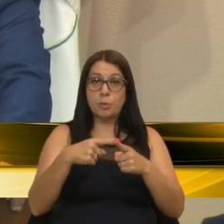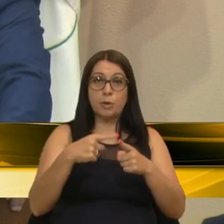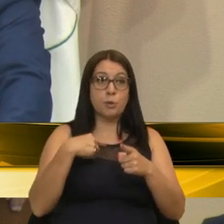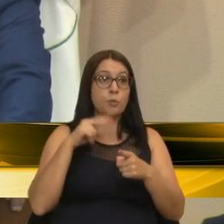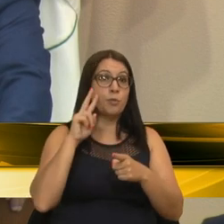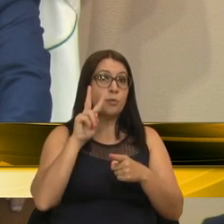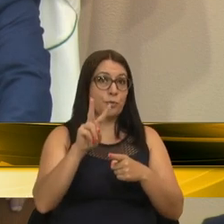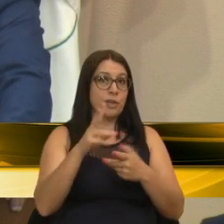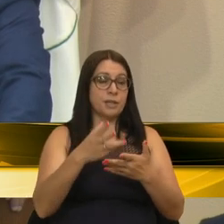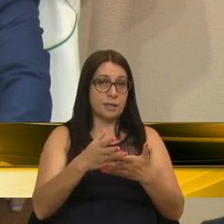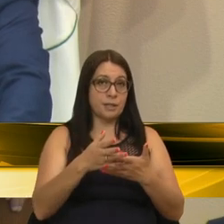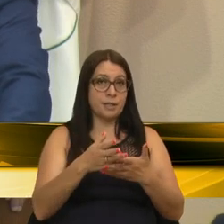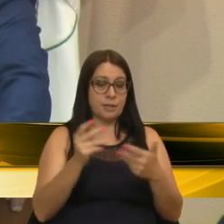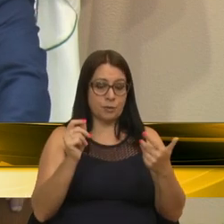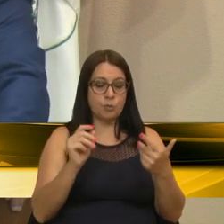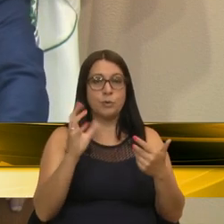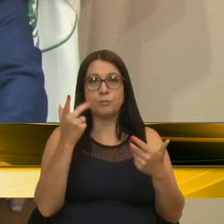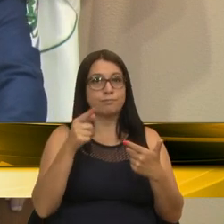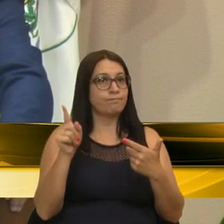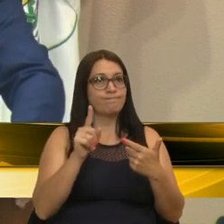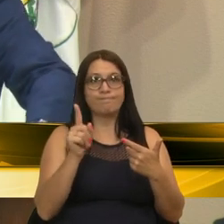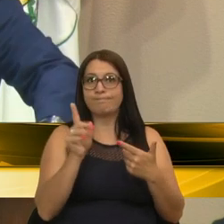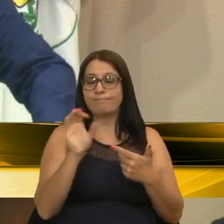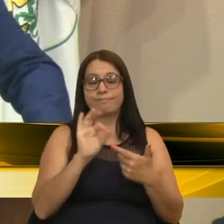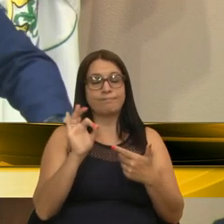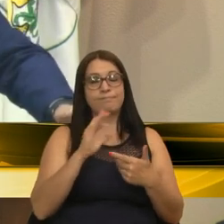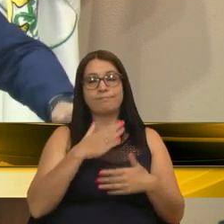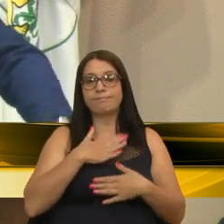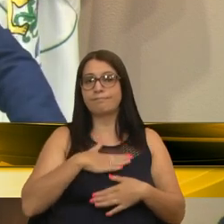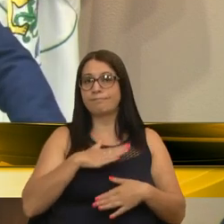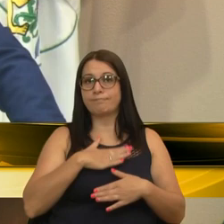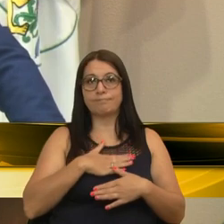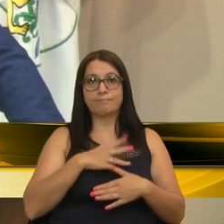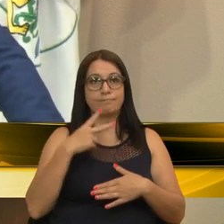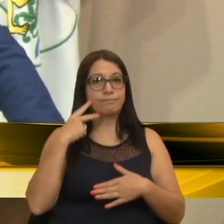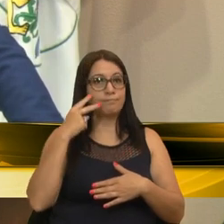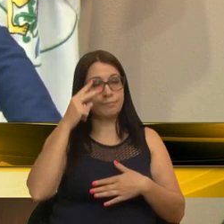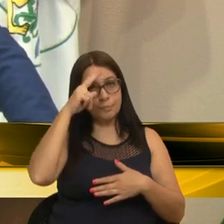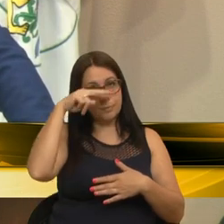que eu vi lá, a situação não é nada tranquila. Vereador Edson.